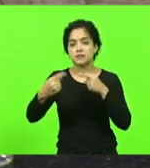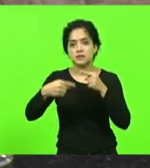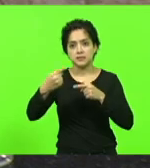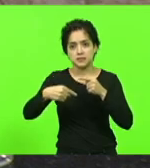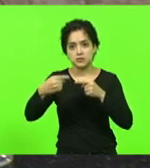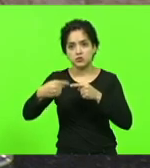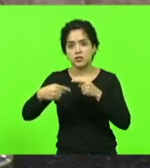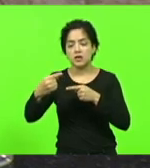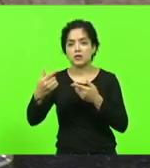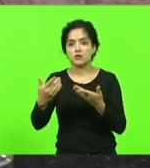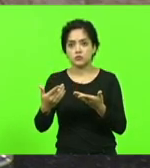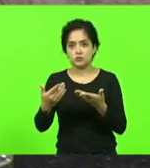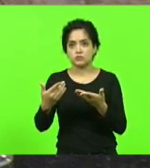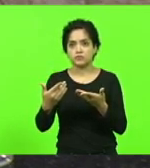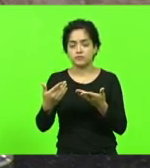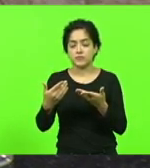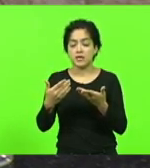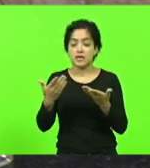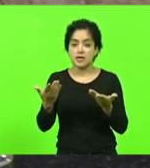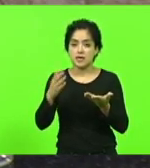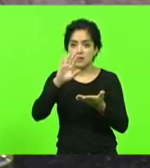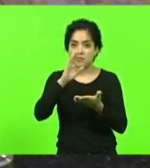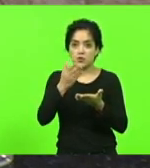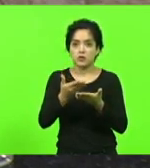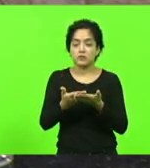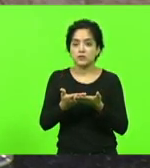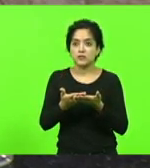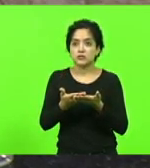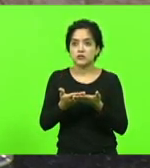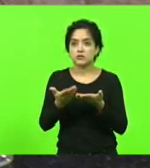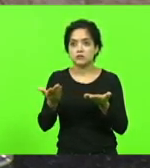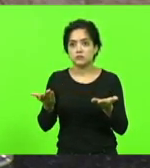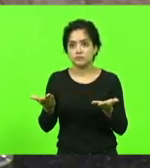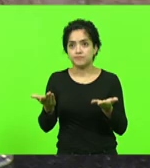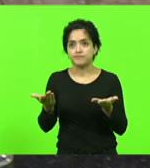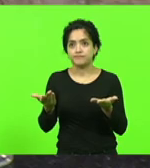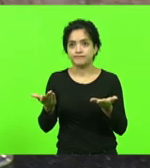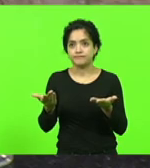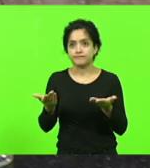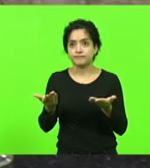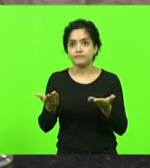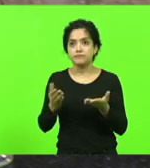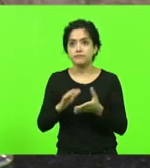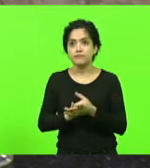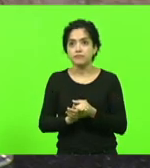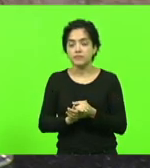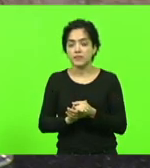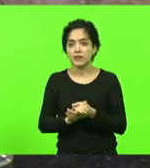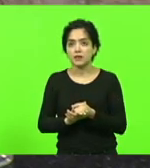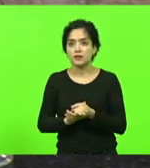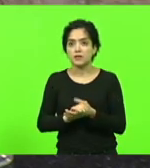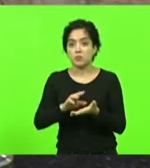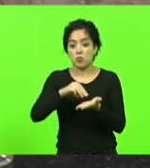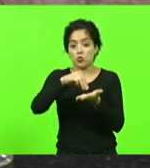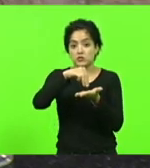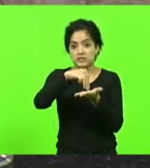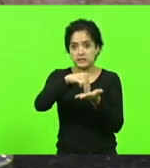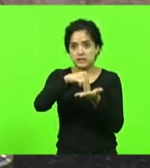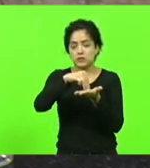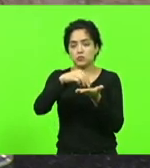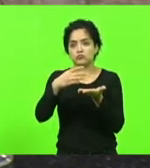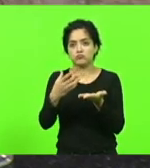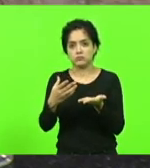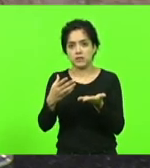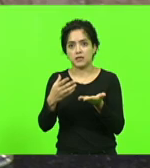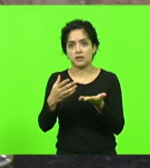eles embora eu acredite que não exista uma efetividade no efeito de uma de uma moção eu